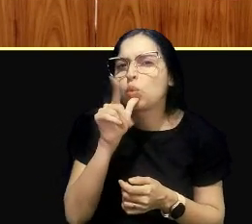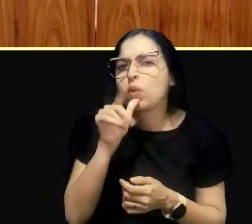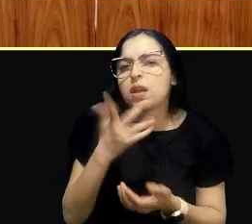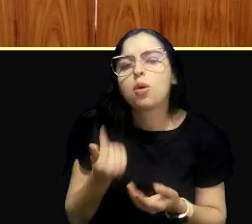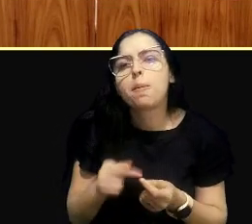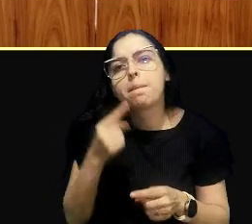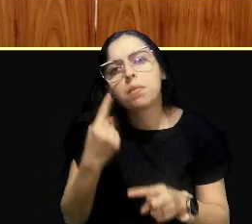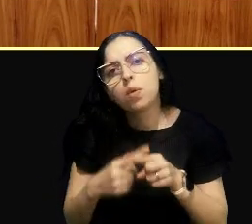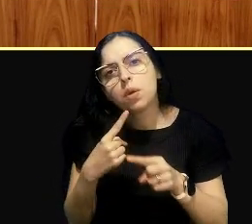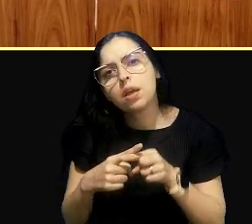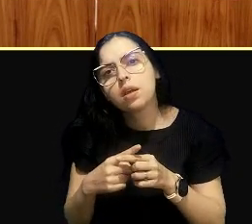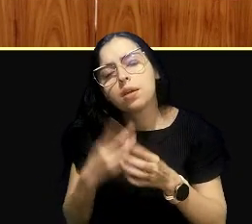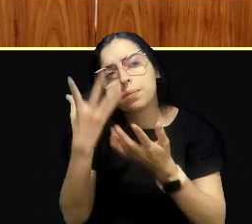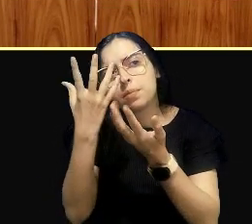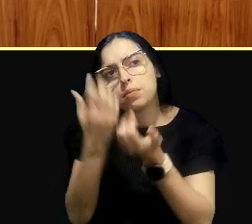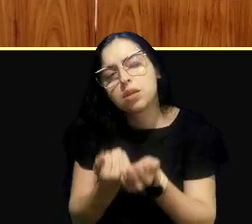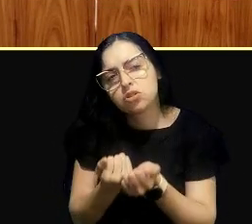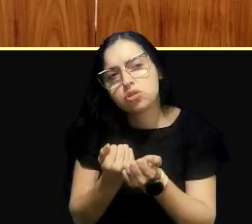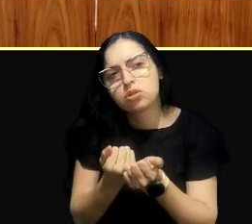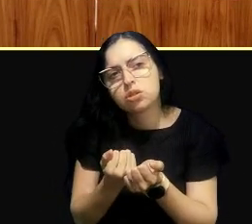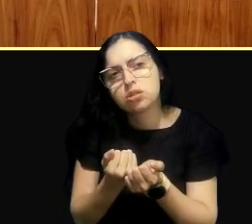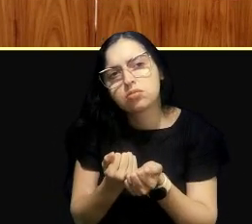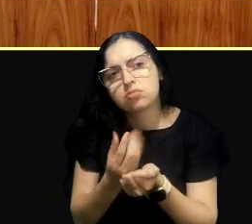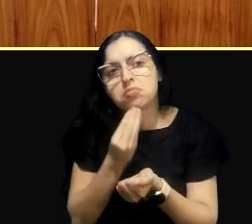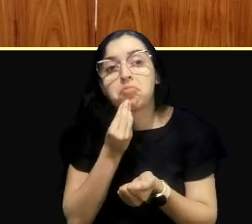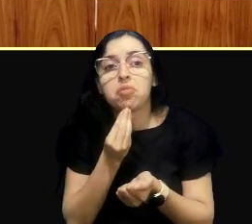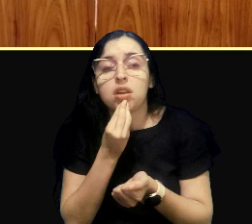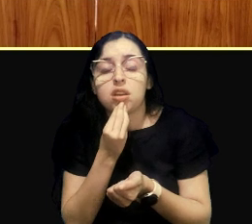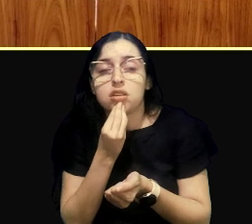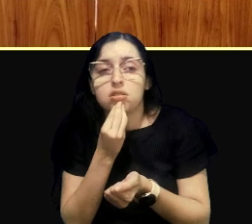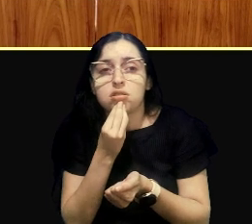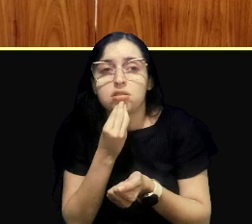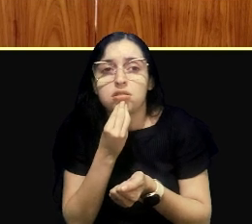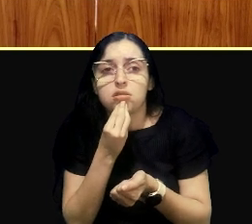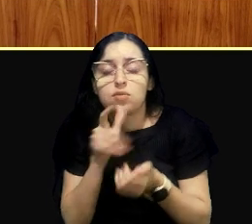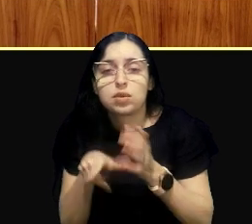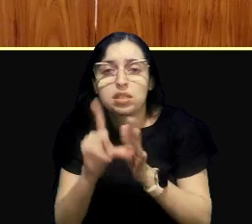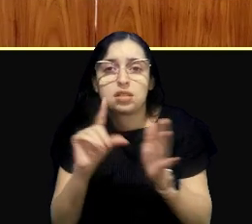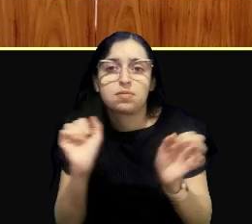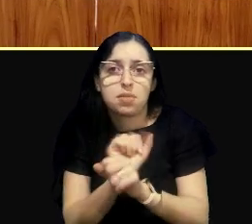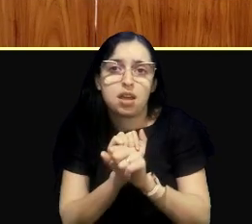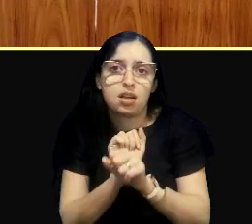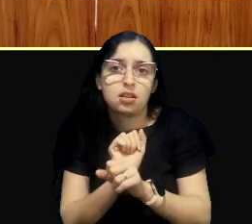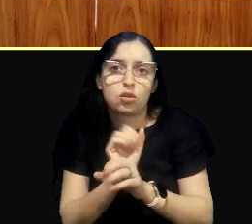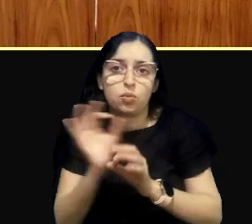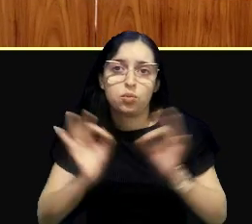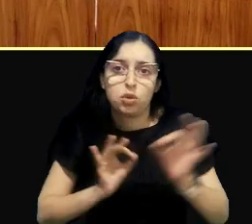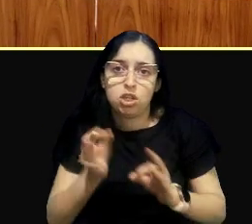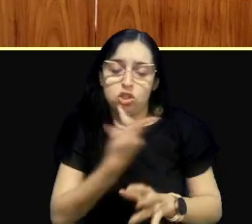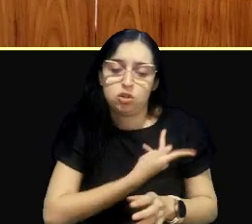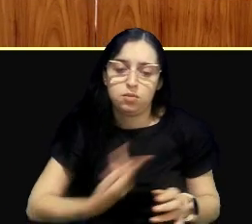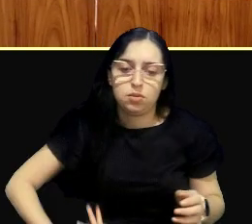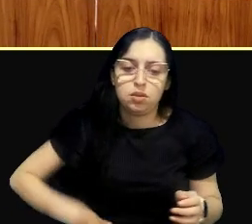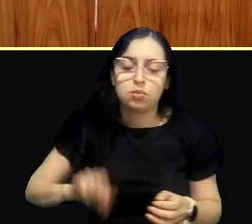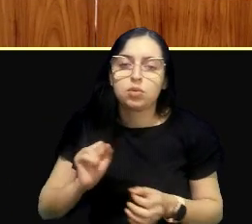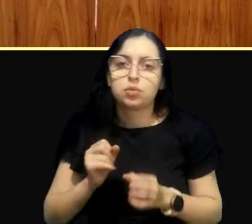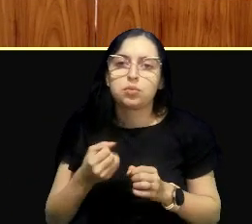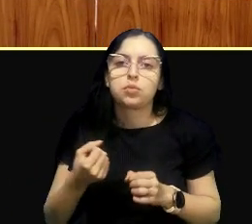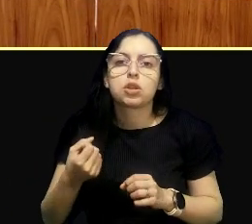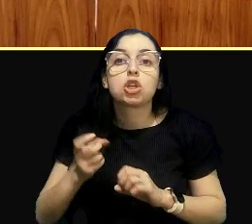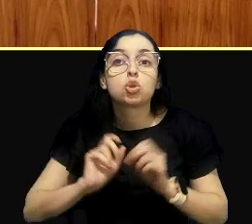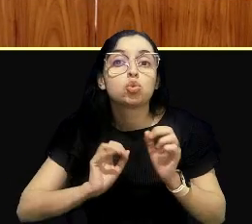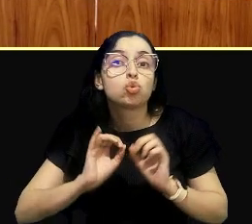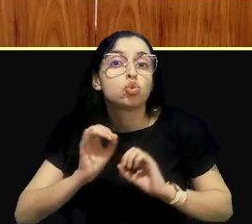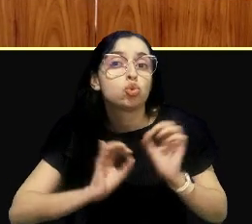vai pedir, será que não seria uma interferência na política pública, se, se, se, judicializa a